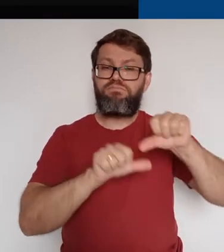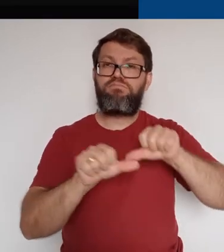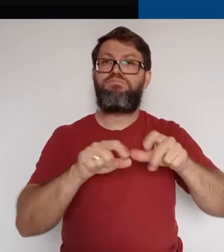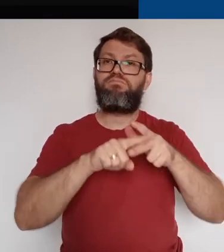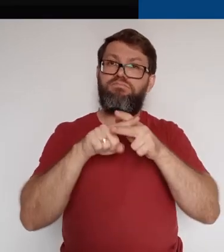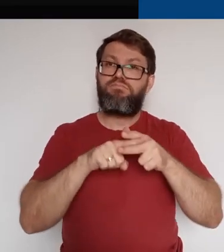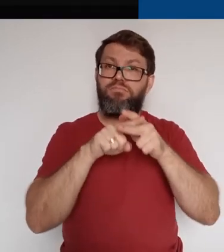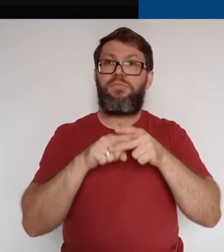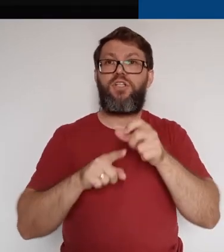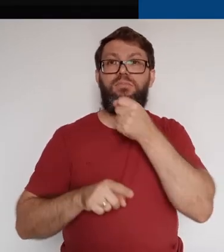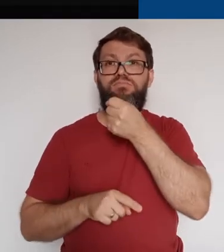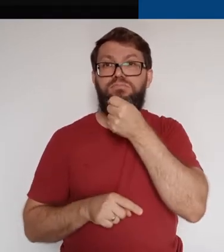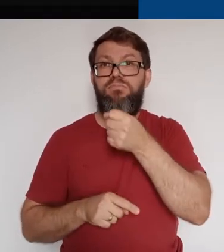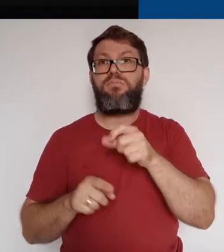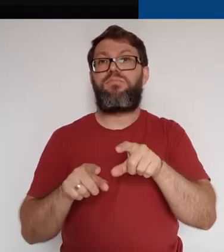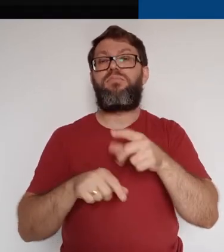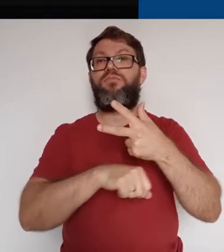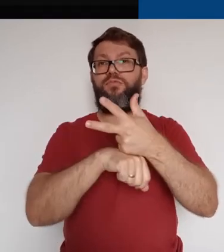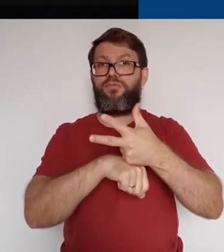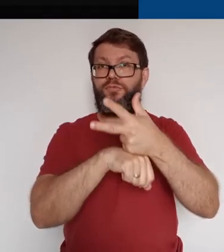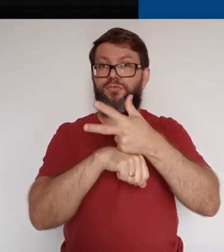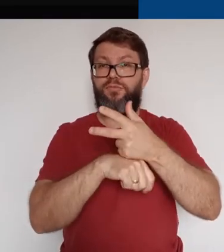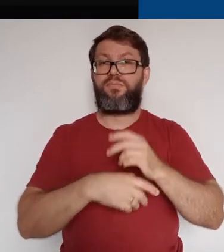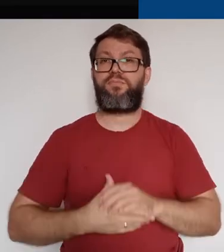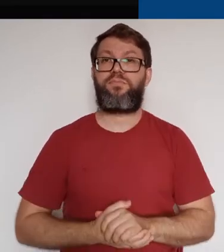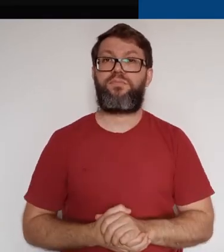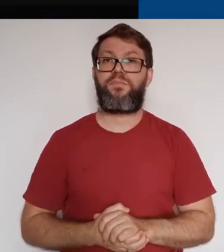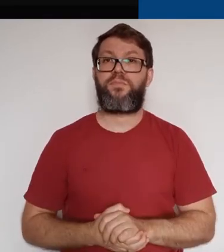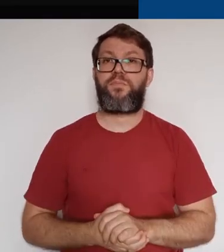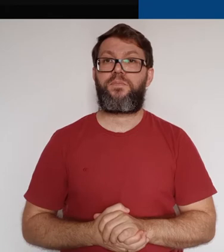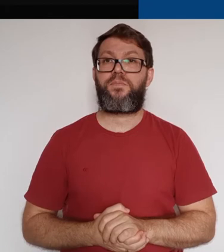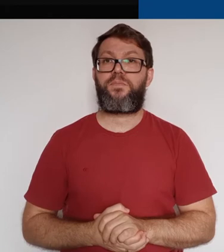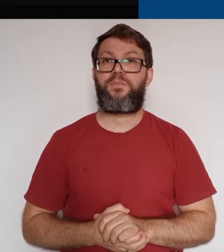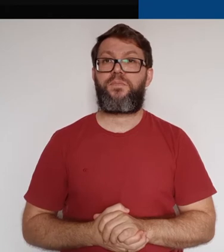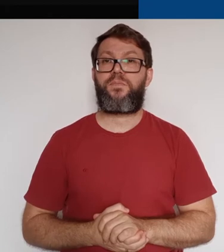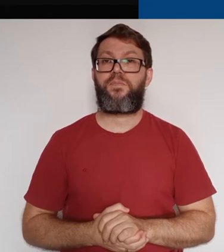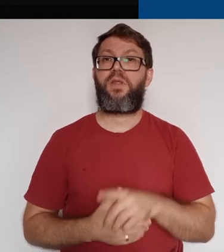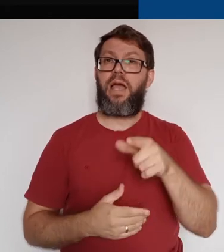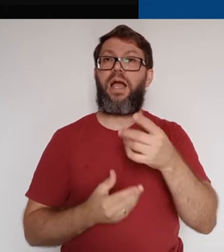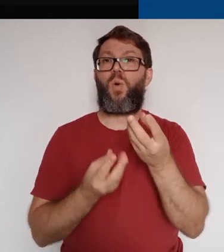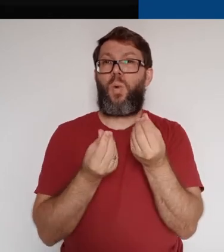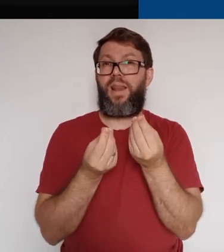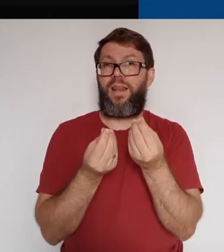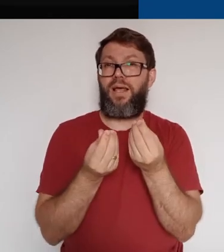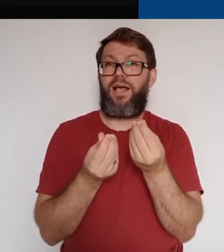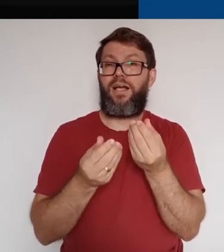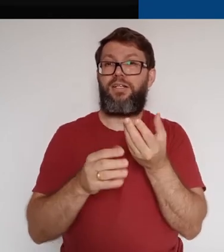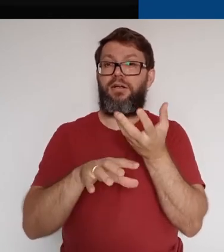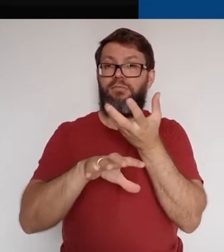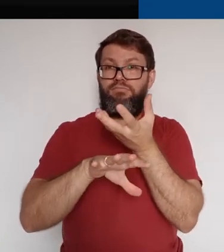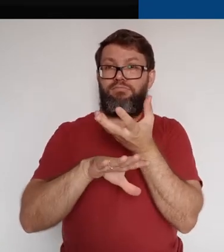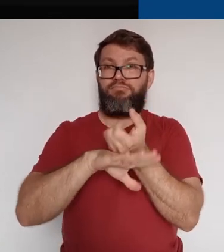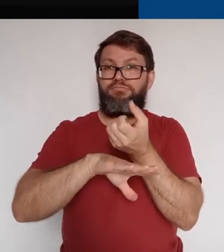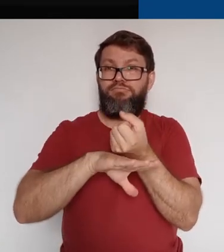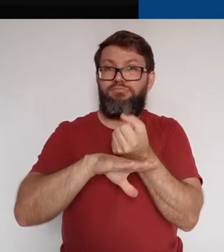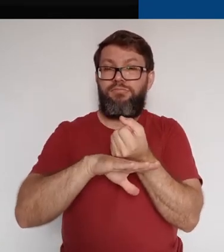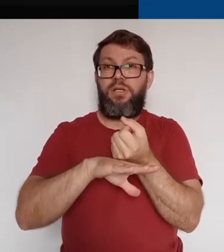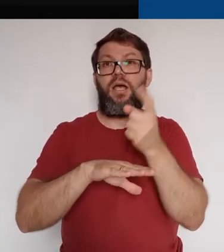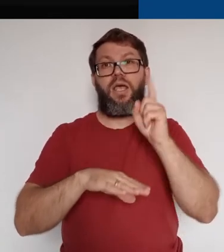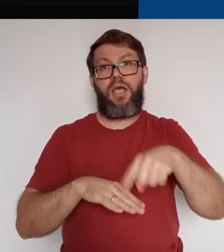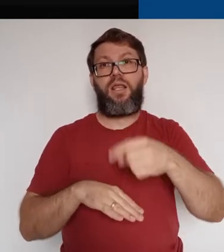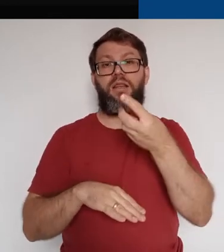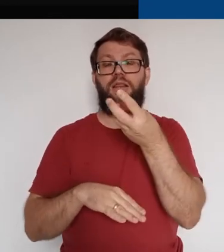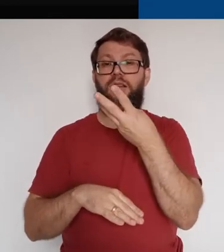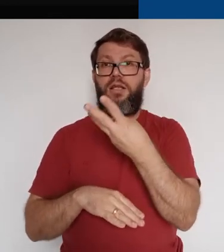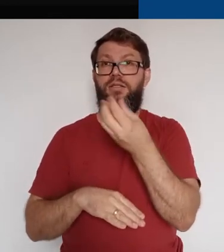alterar as configurações de áudio e vídeo. O padrão de qualidade das gravações, por padrão, é de